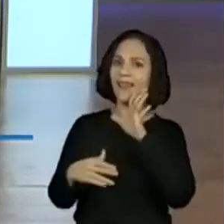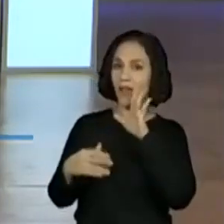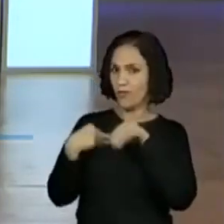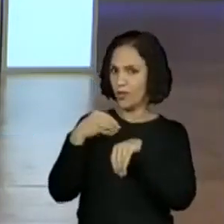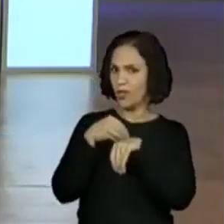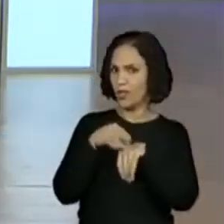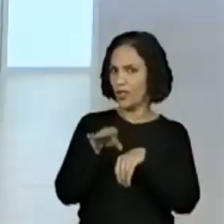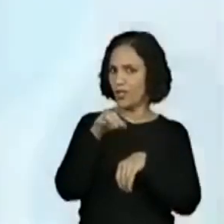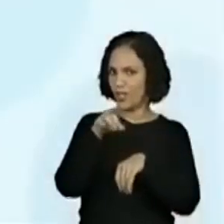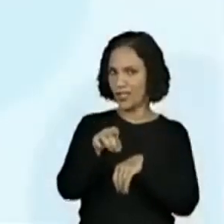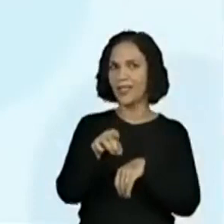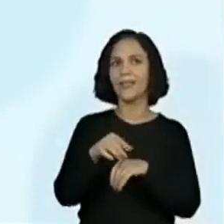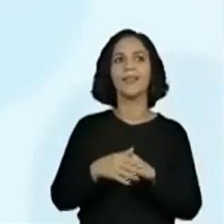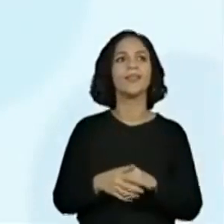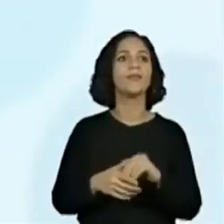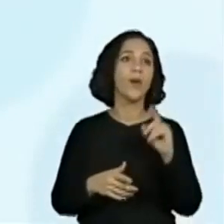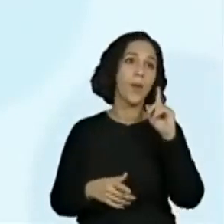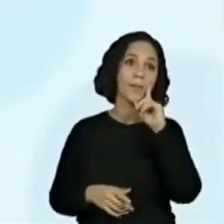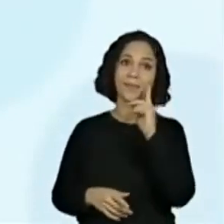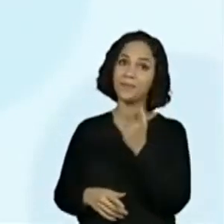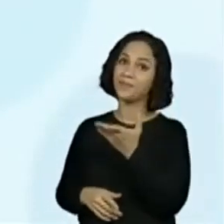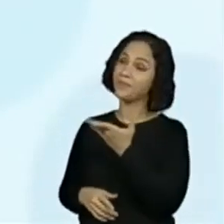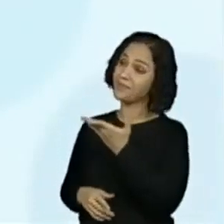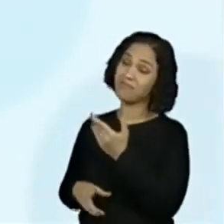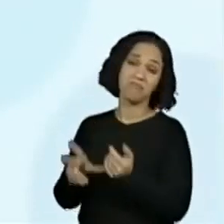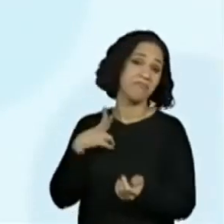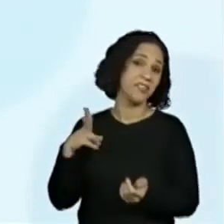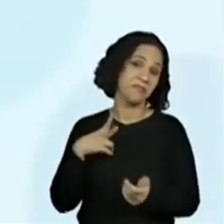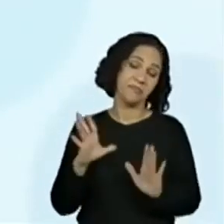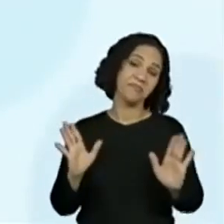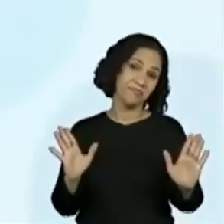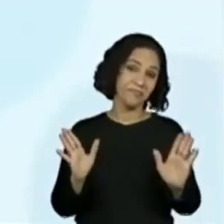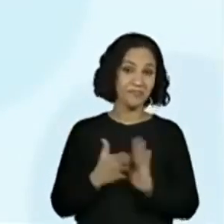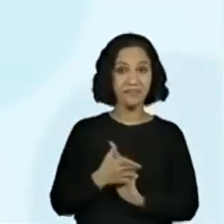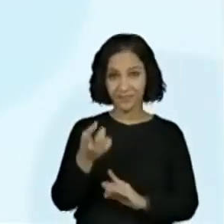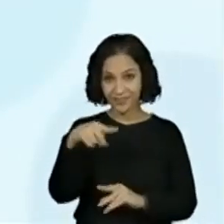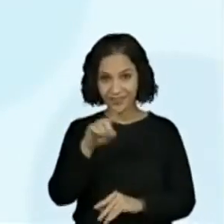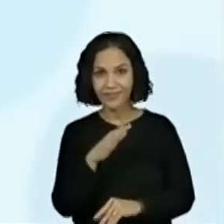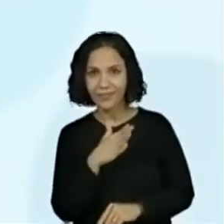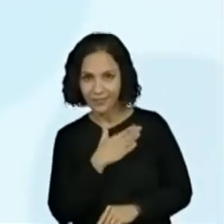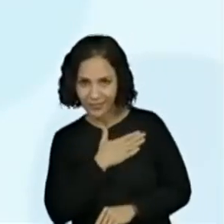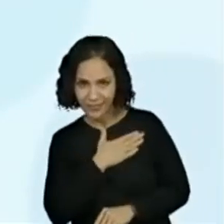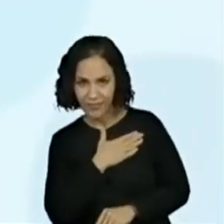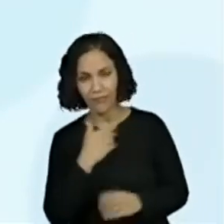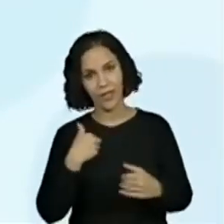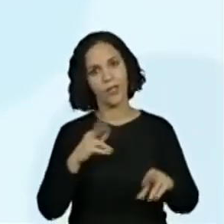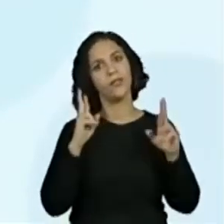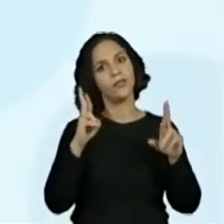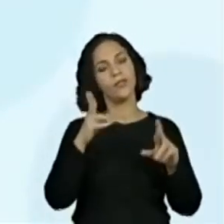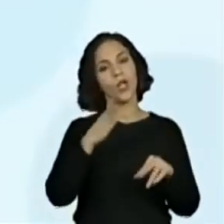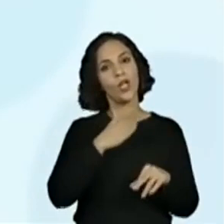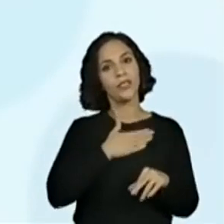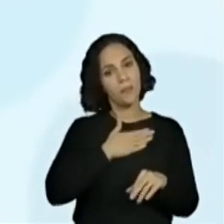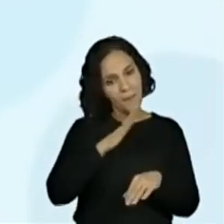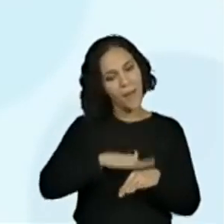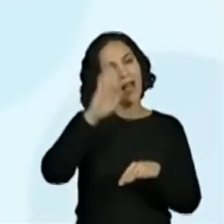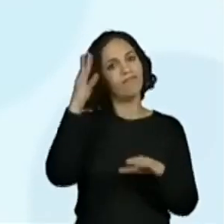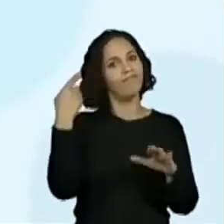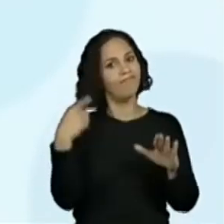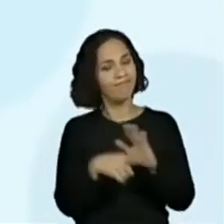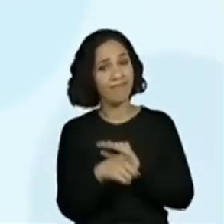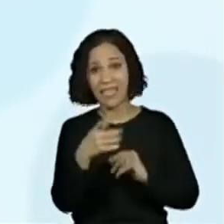uma dica, né? Já que a resposta é pessoal. Olha só. Quem gosta, eu espero que goste cada vez mais.